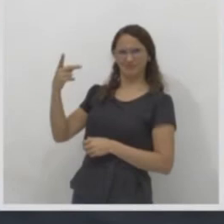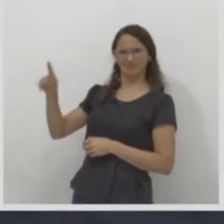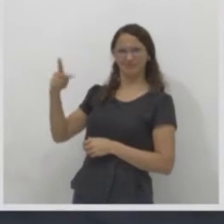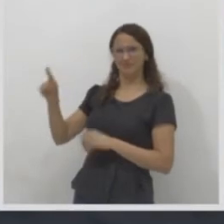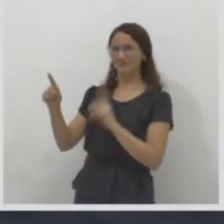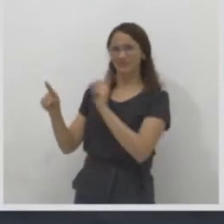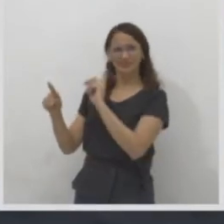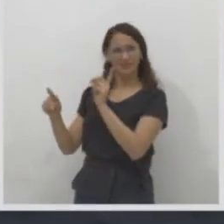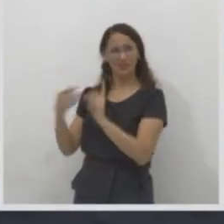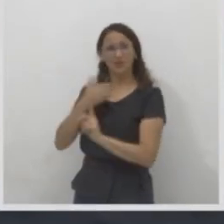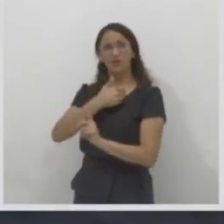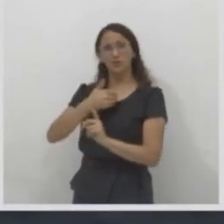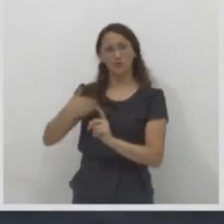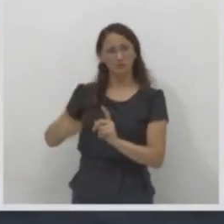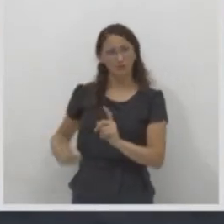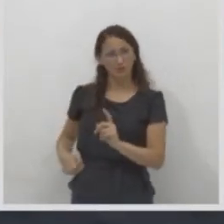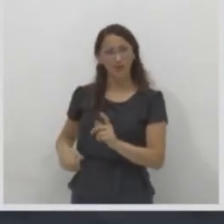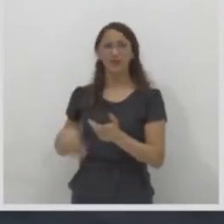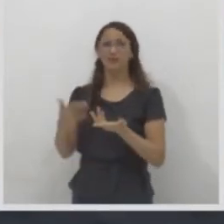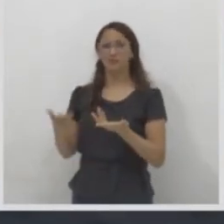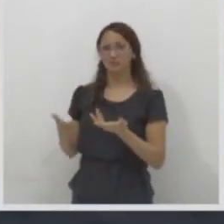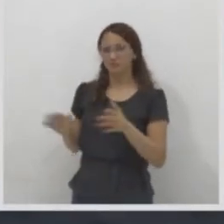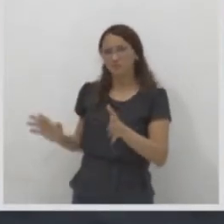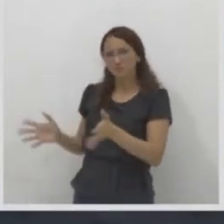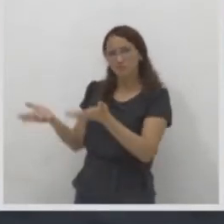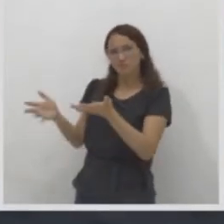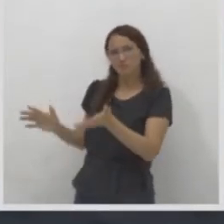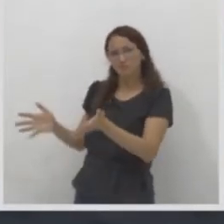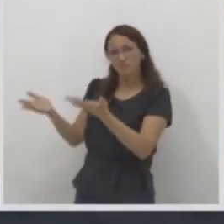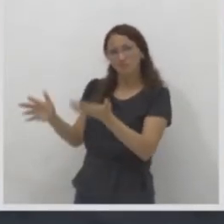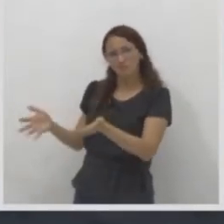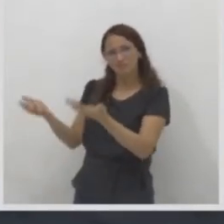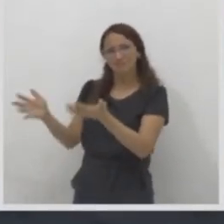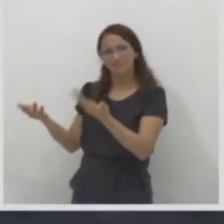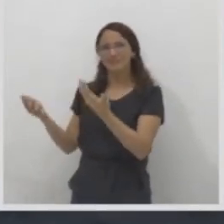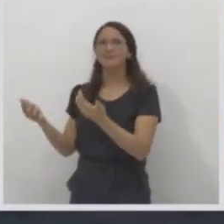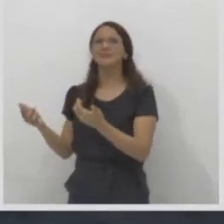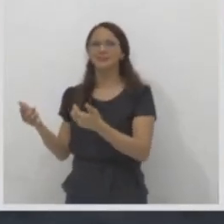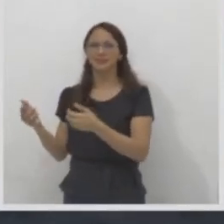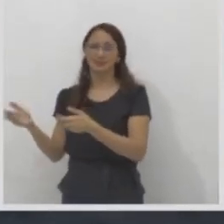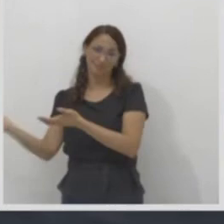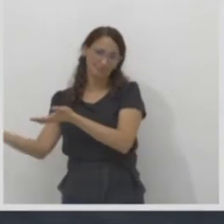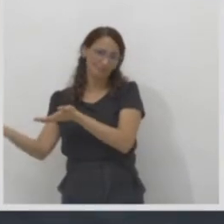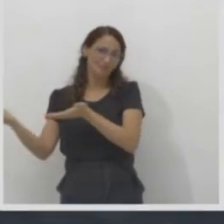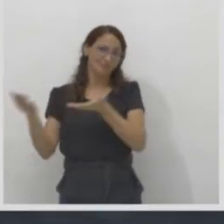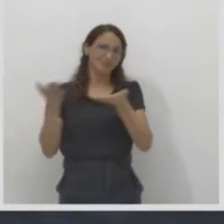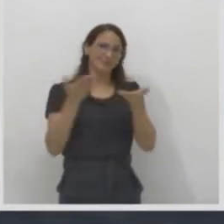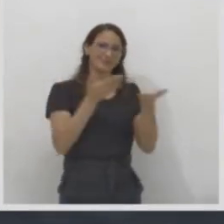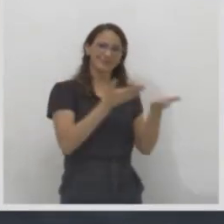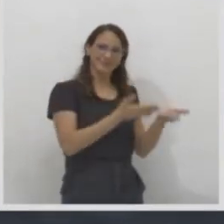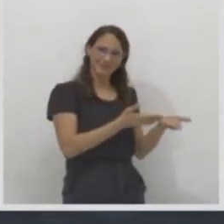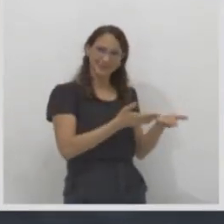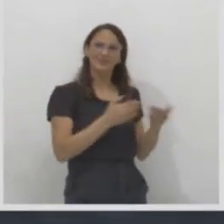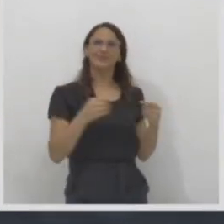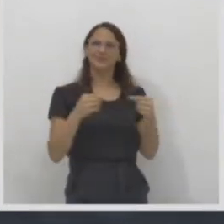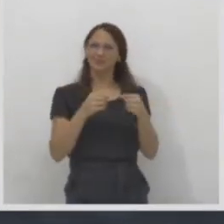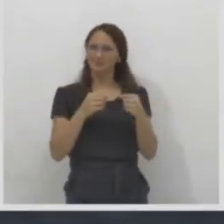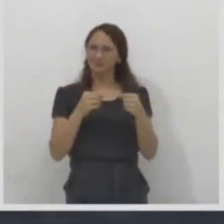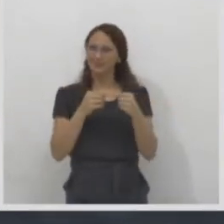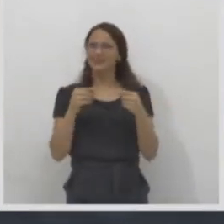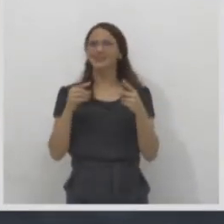incentivou, onde o Estado induziu. Então, essa é uma migração chamada de dirigida